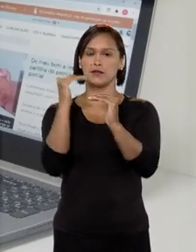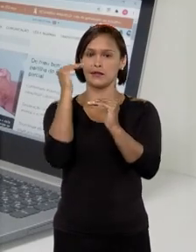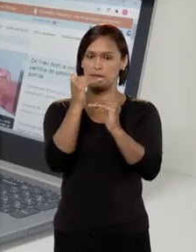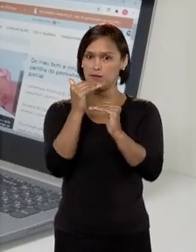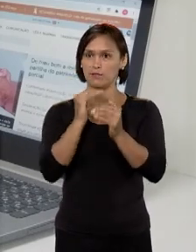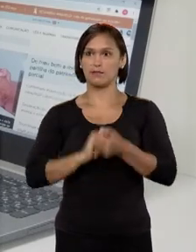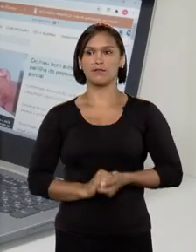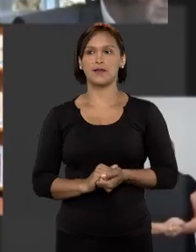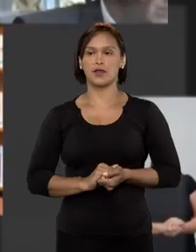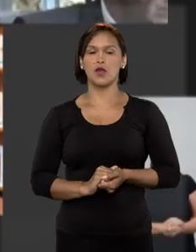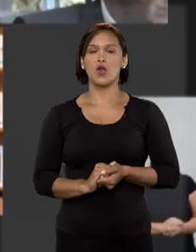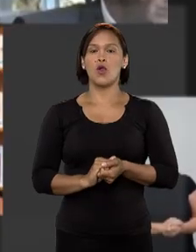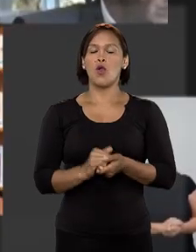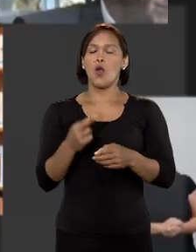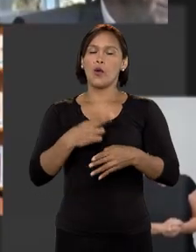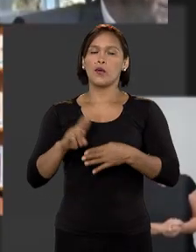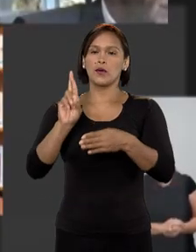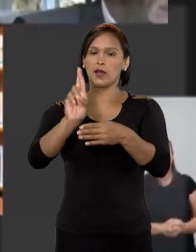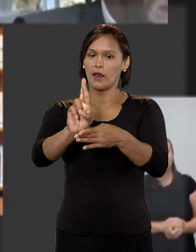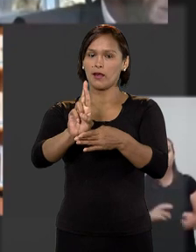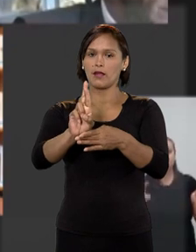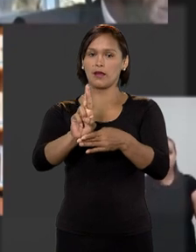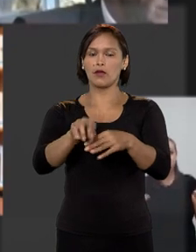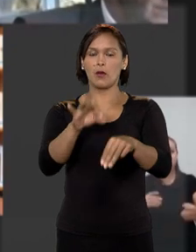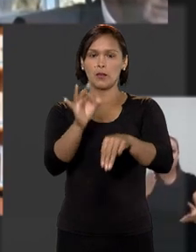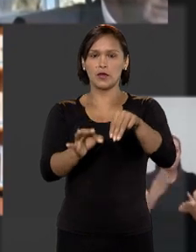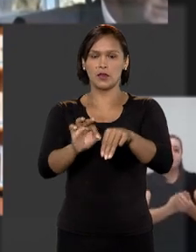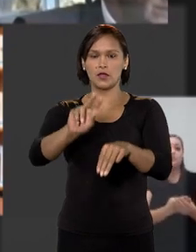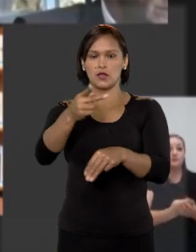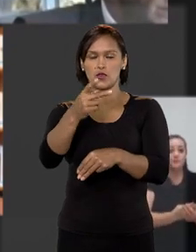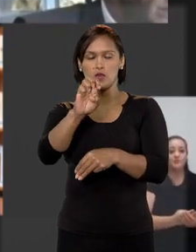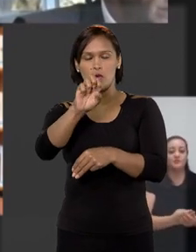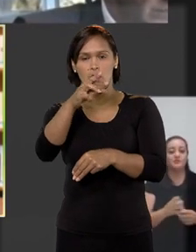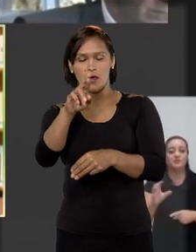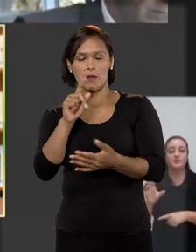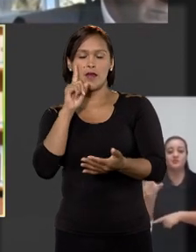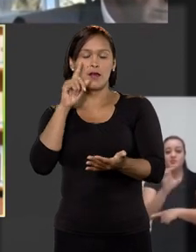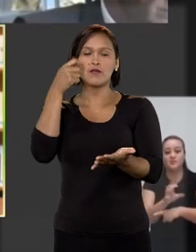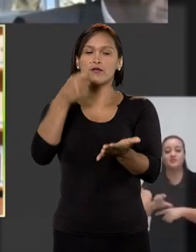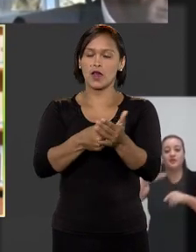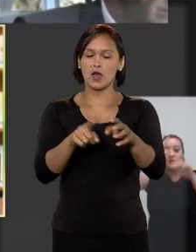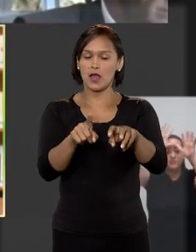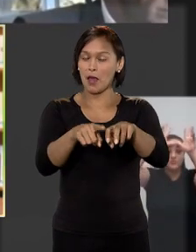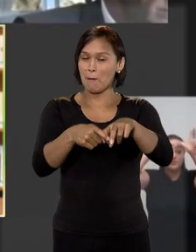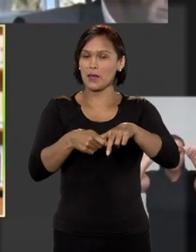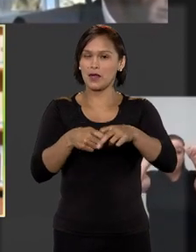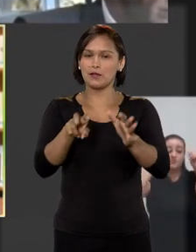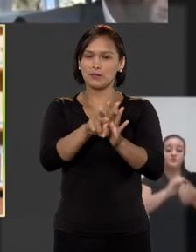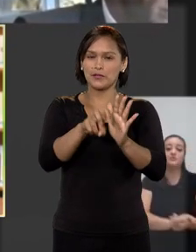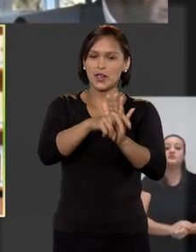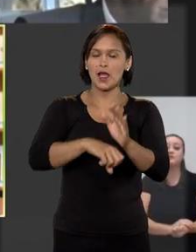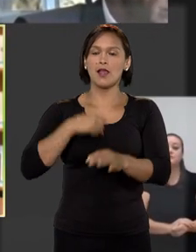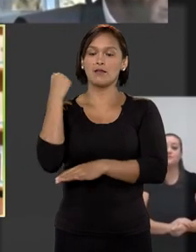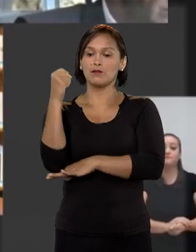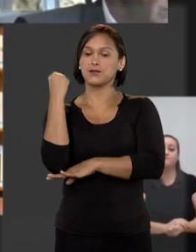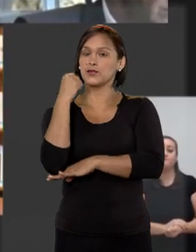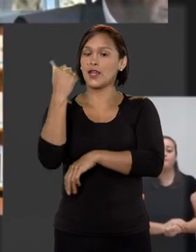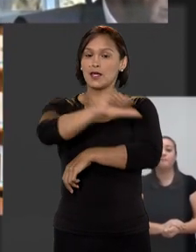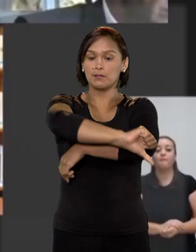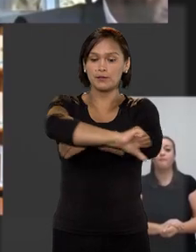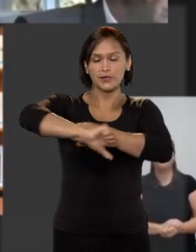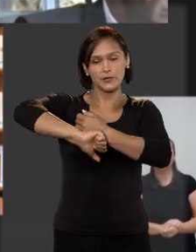proporcionalidade. O relator do caso, o ministro Herman Benjamin, afirmou que a paraplegia permanente representa